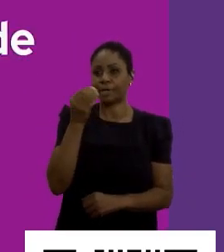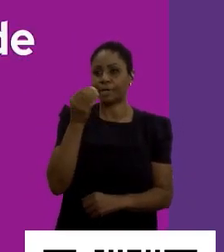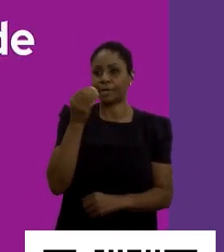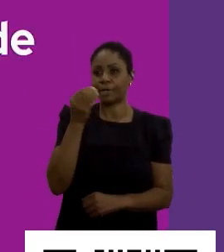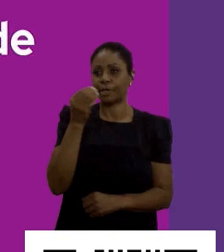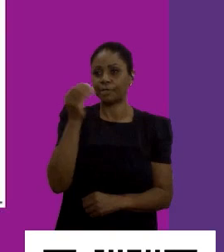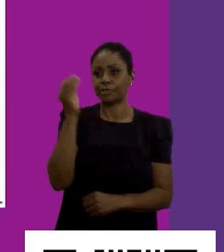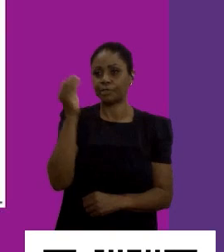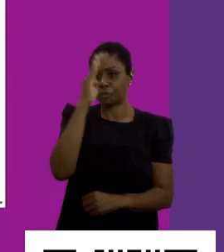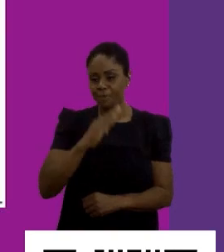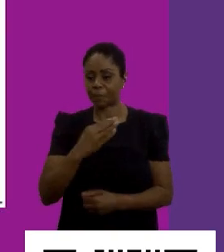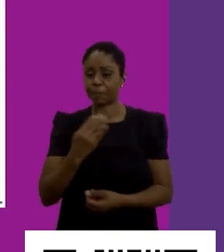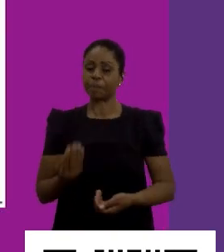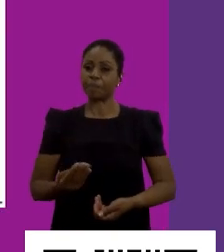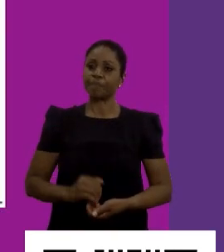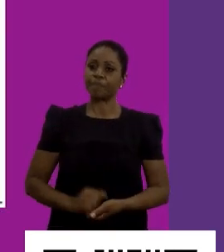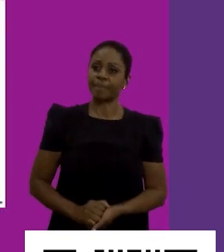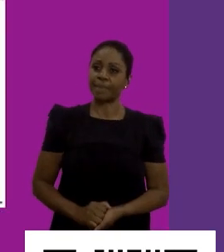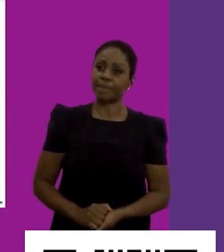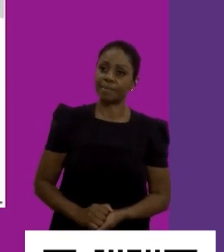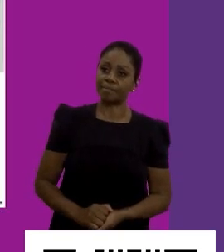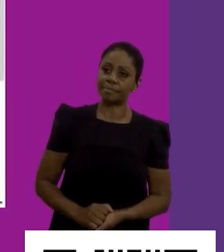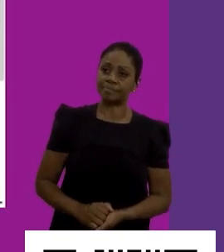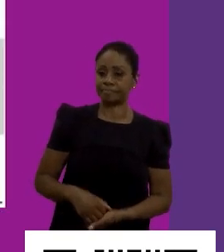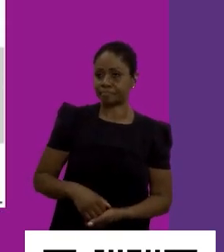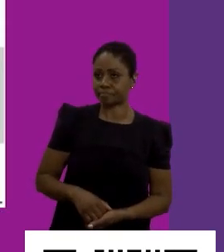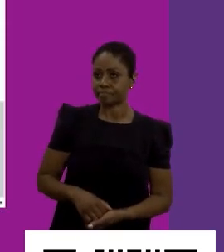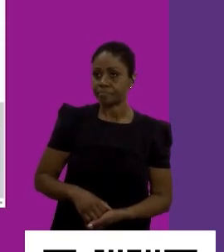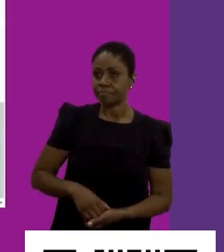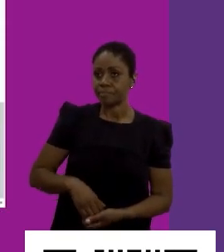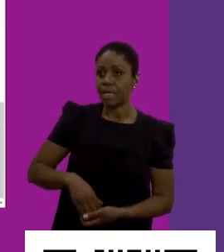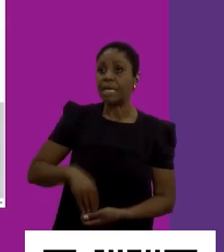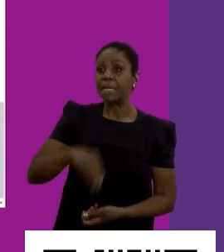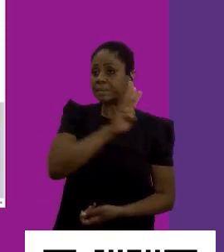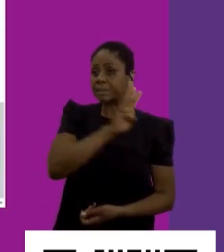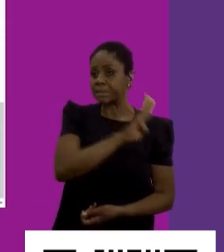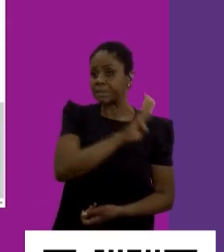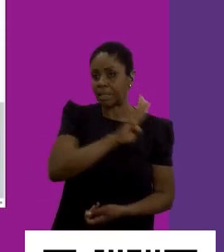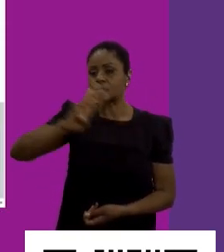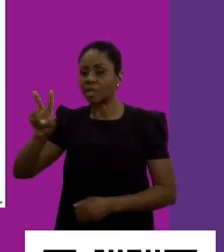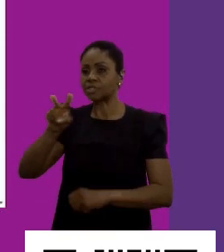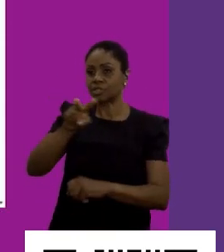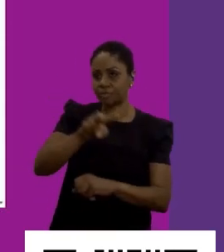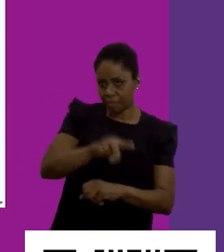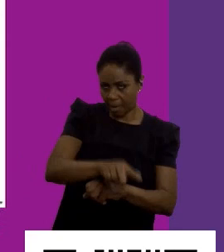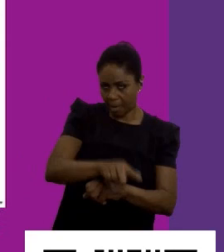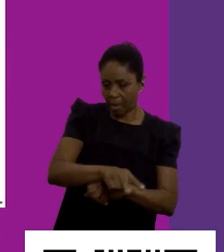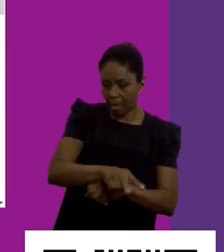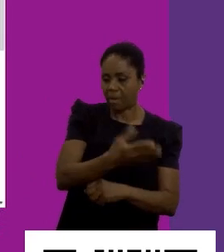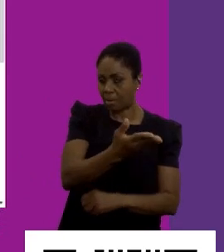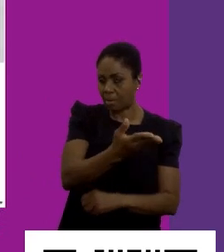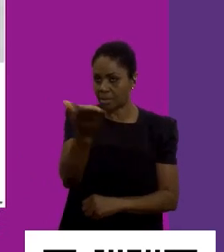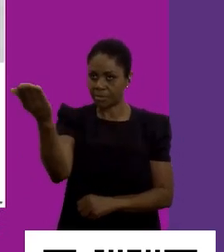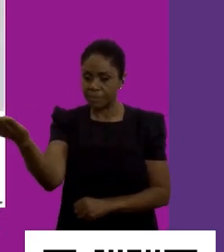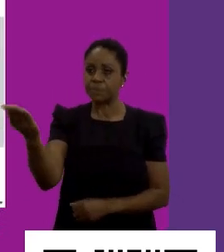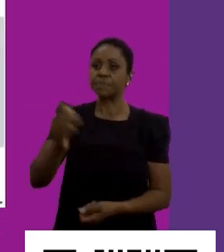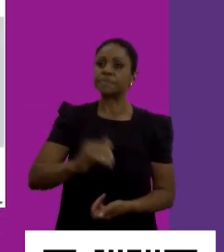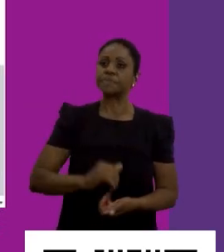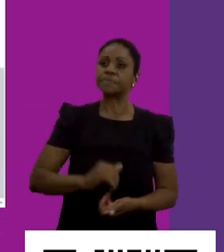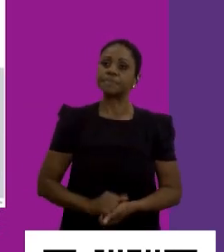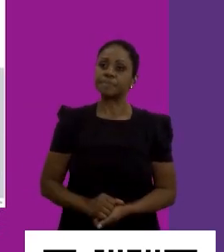eu vou... Deixa eu só voltar aqui. Aqui é o site das vagas, tá? Vagas.solids.com.br